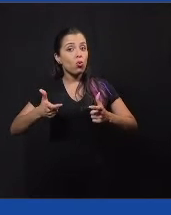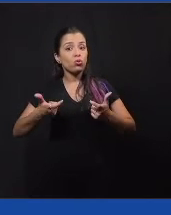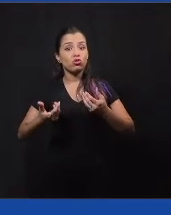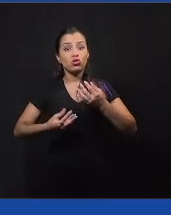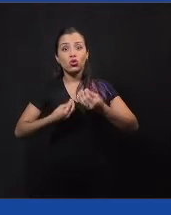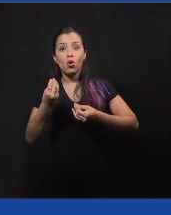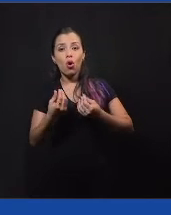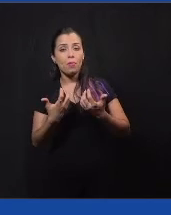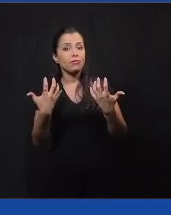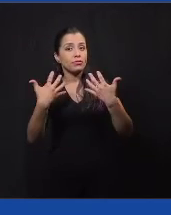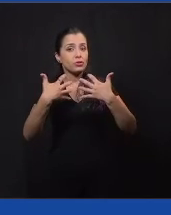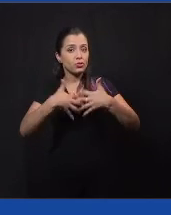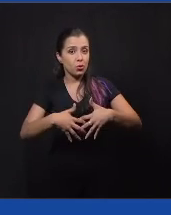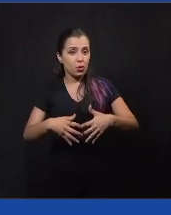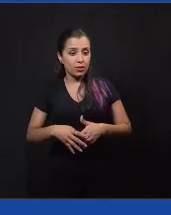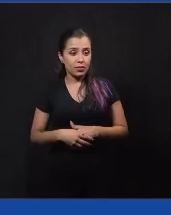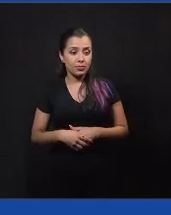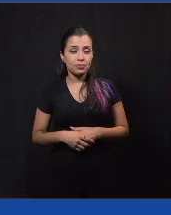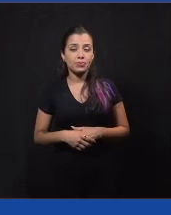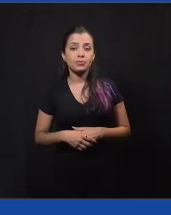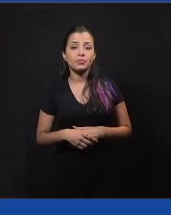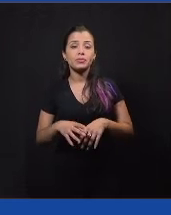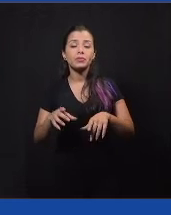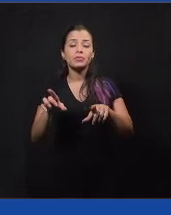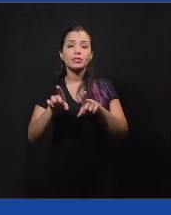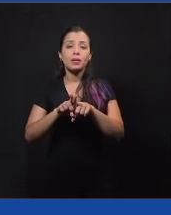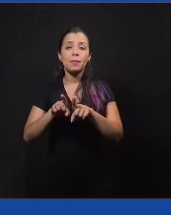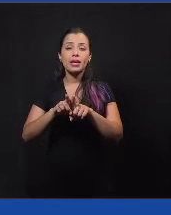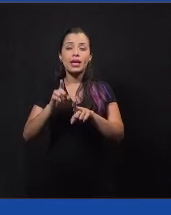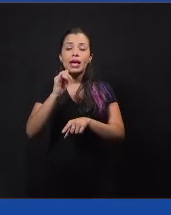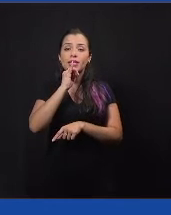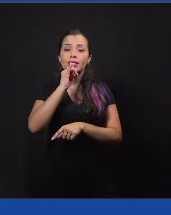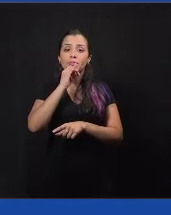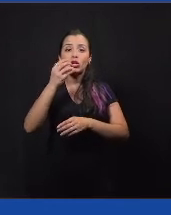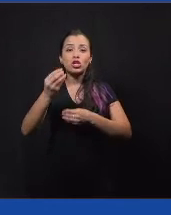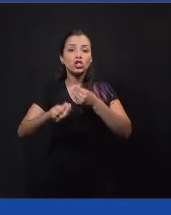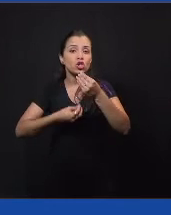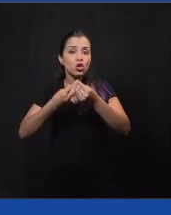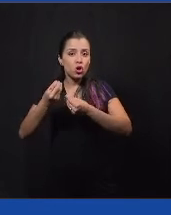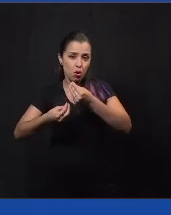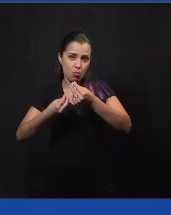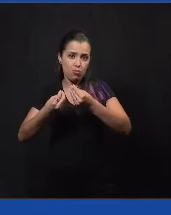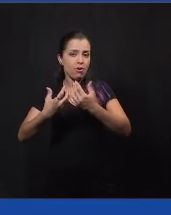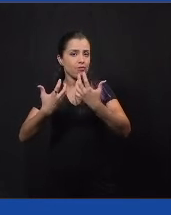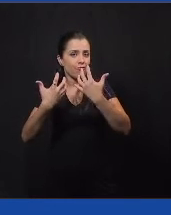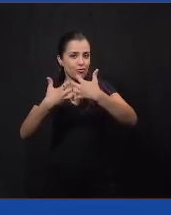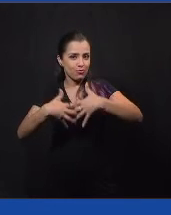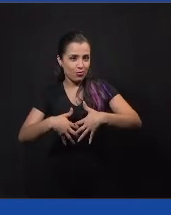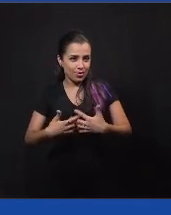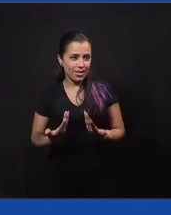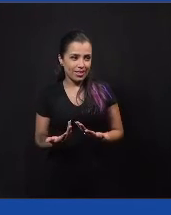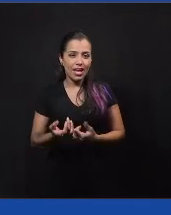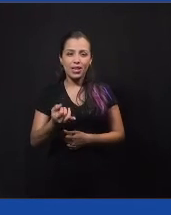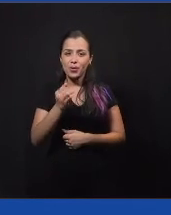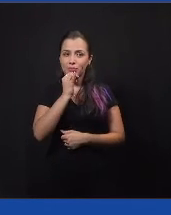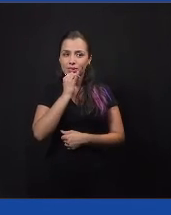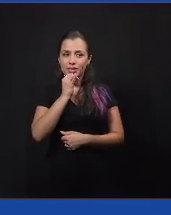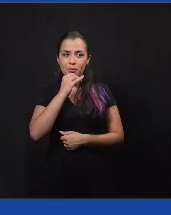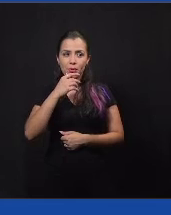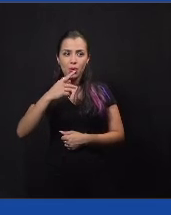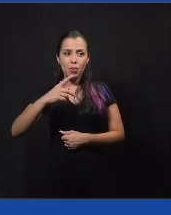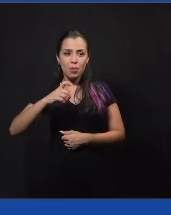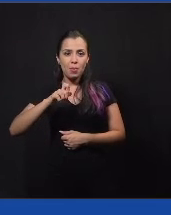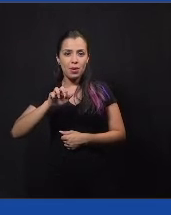Exemplos, né, de como funcionou isso, o Pedro já comentou sobre uma missão voo de máscara, que logo que surgiu a